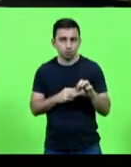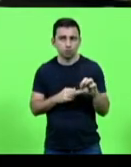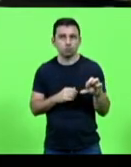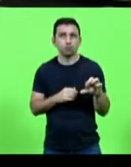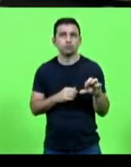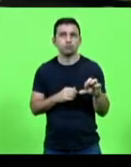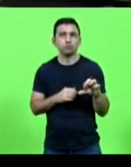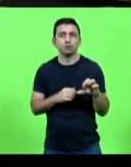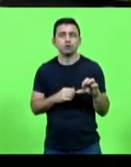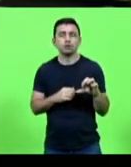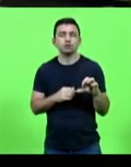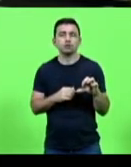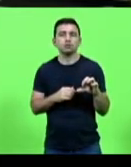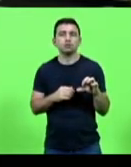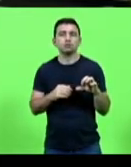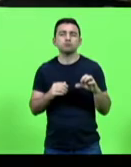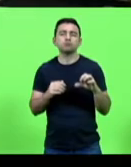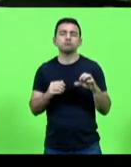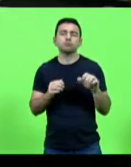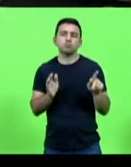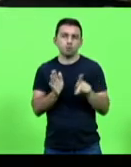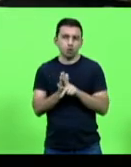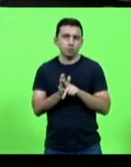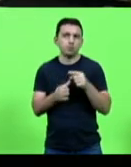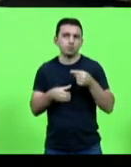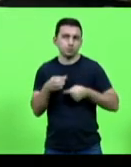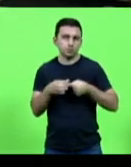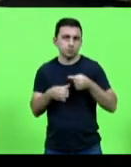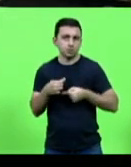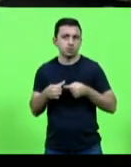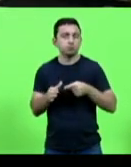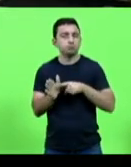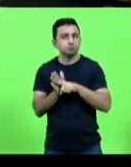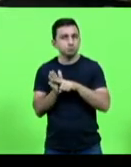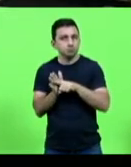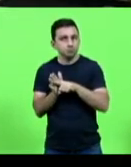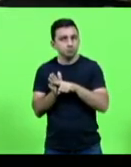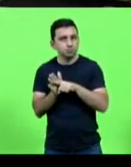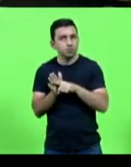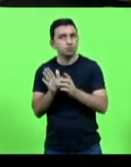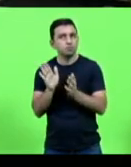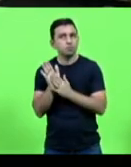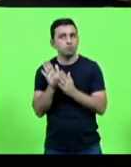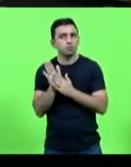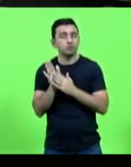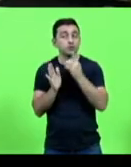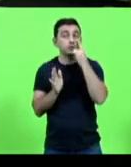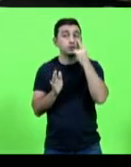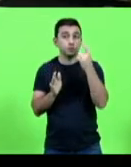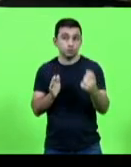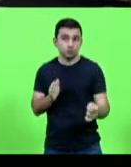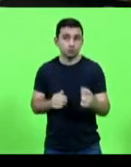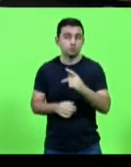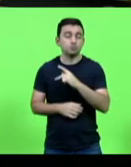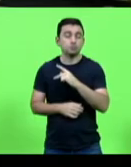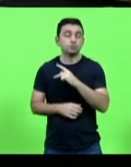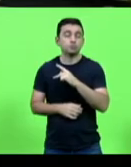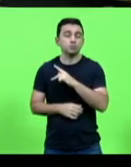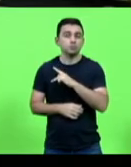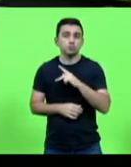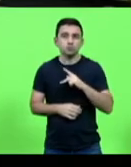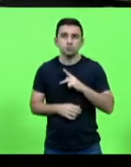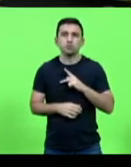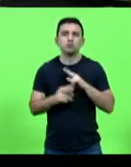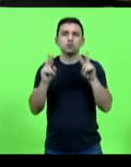cumpre a essa comissão analisar as proposições sobre o prisma do interesse público quanto aos campos temáticos